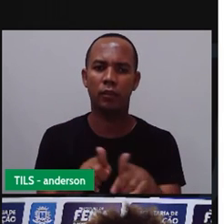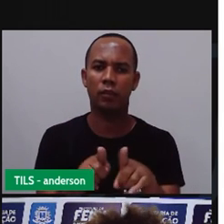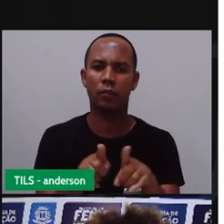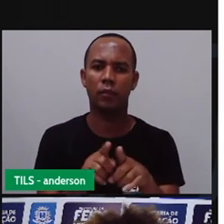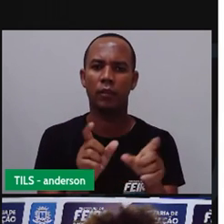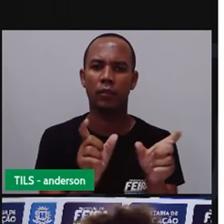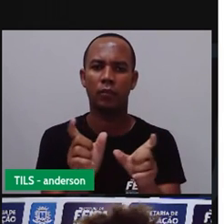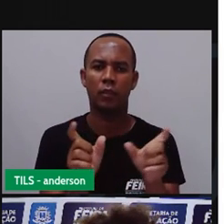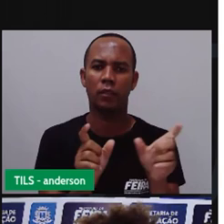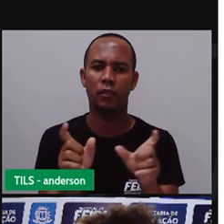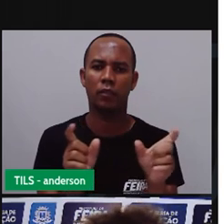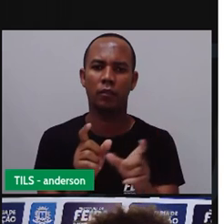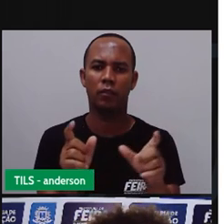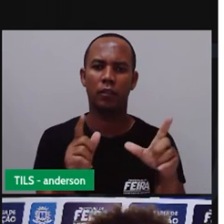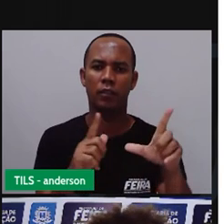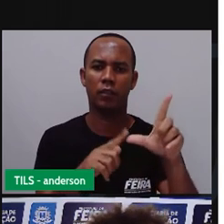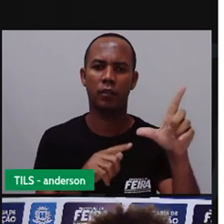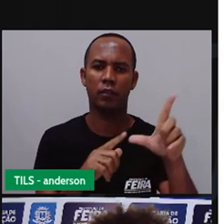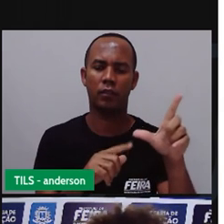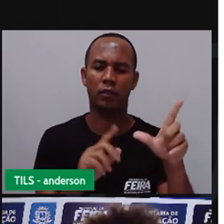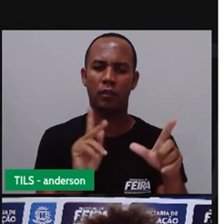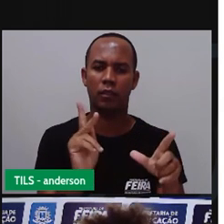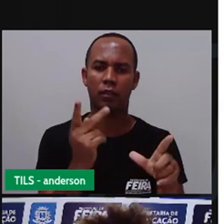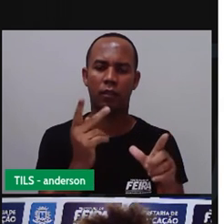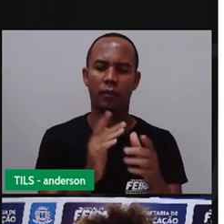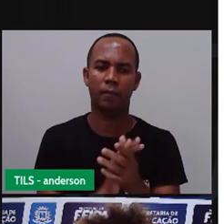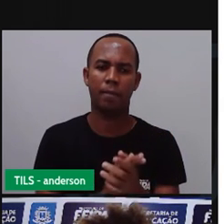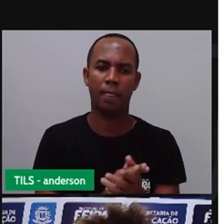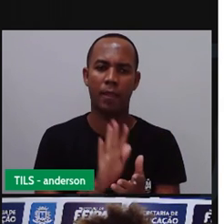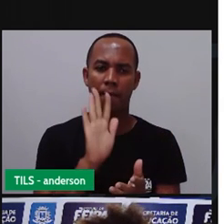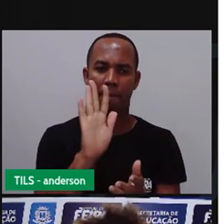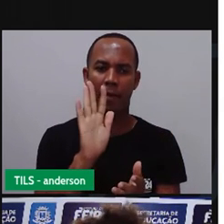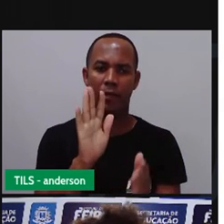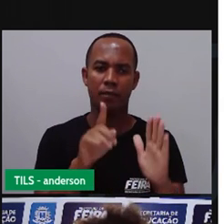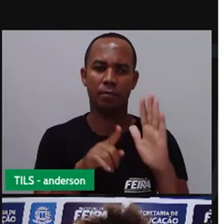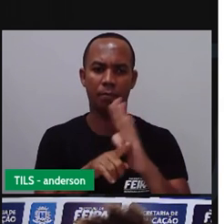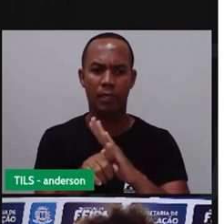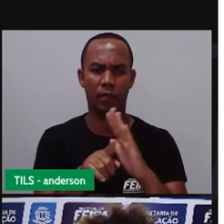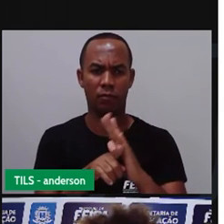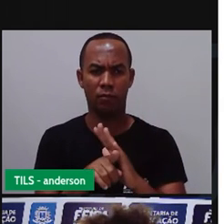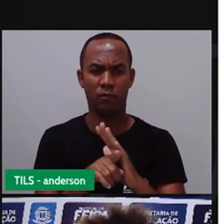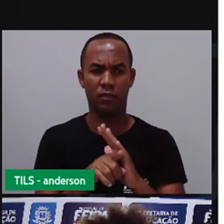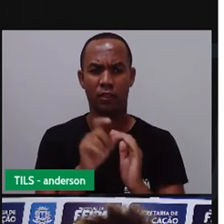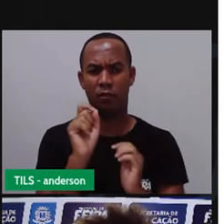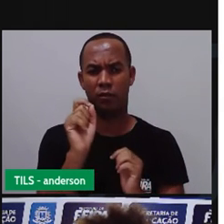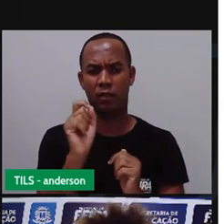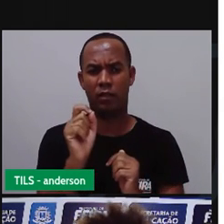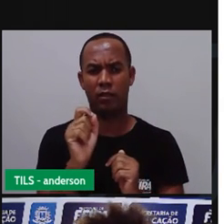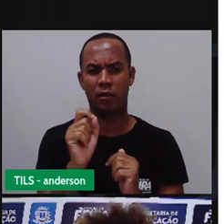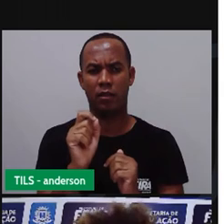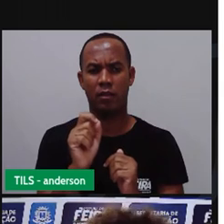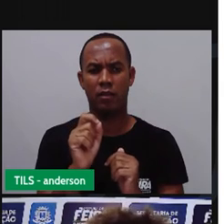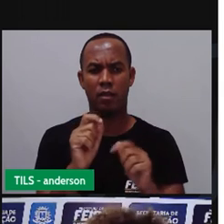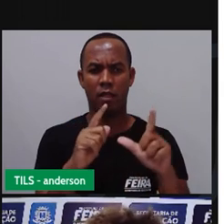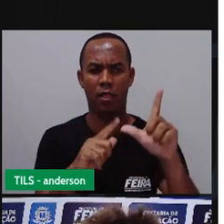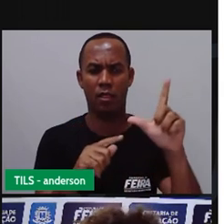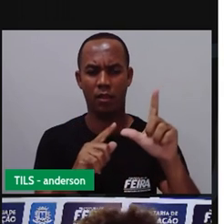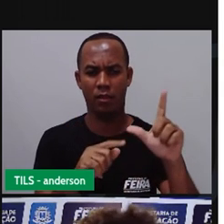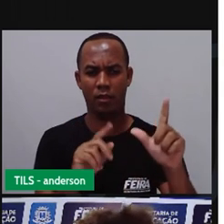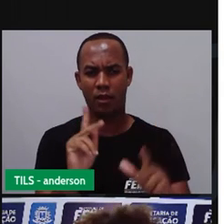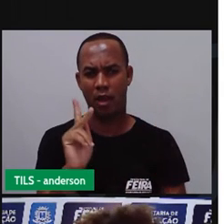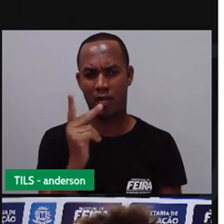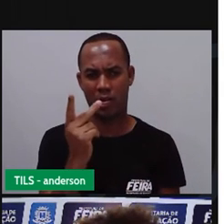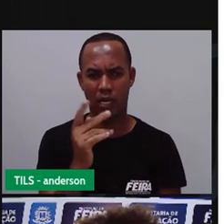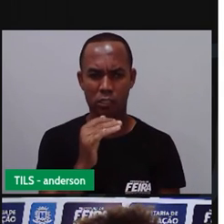Nessas palavras aí com a letra H Mas a minha pergunta, Anderson, é a seguinte Será que a letra H ainda tem motivos para se